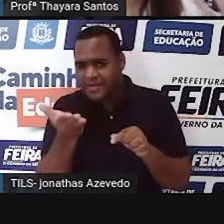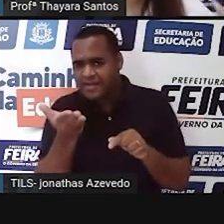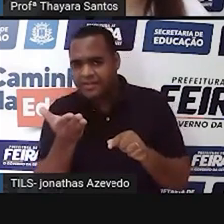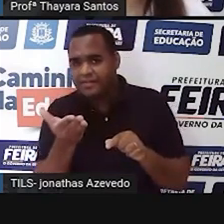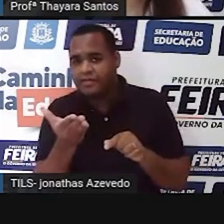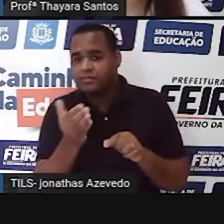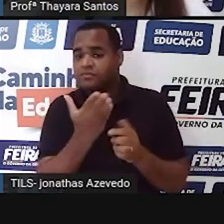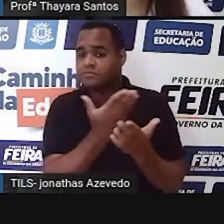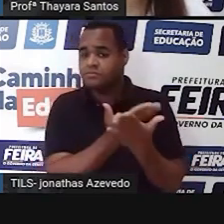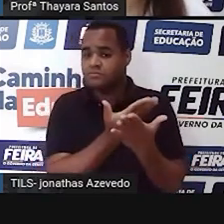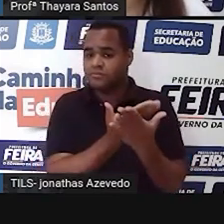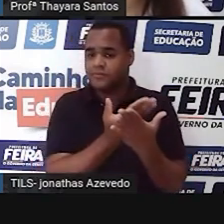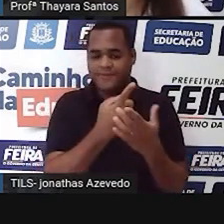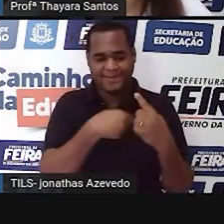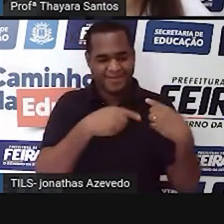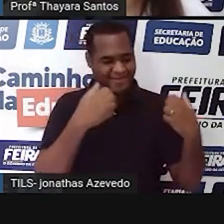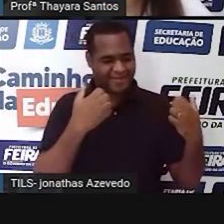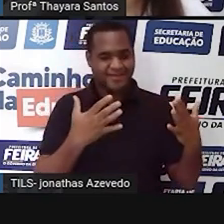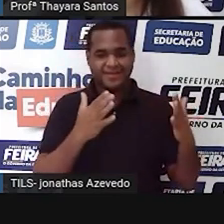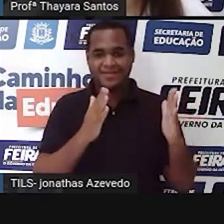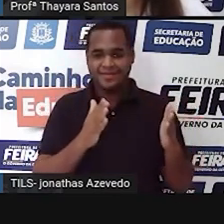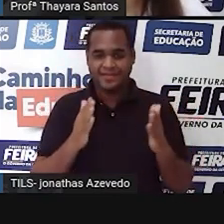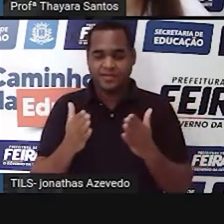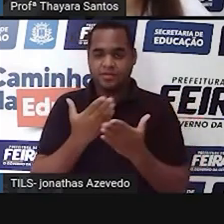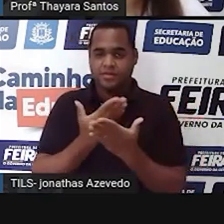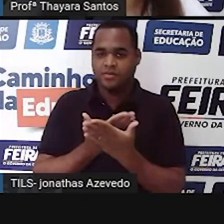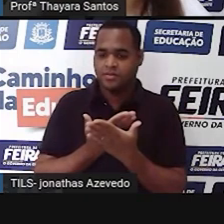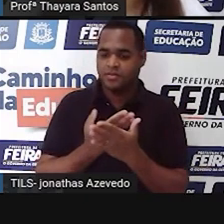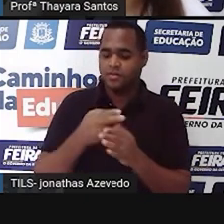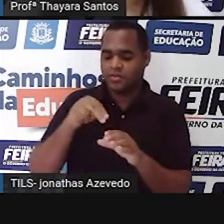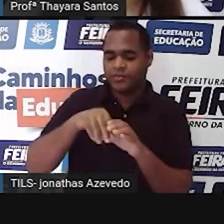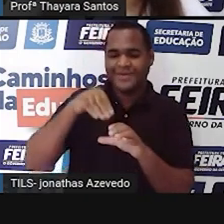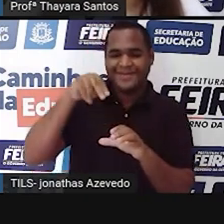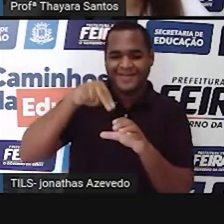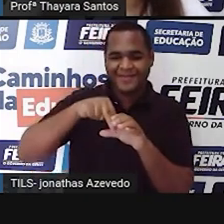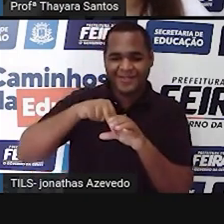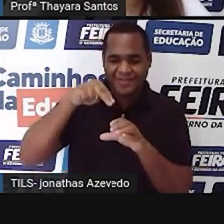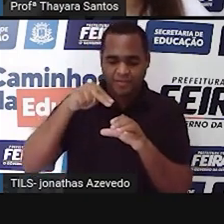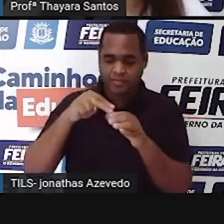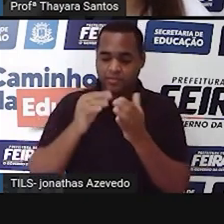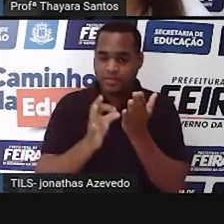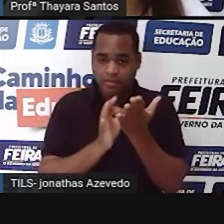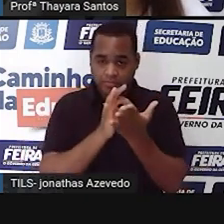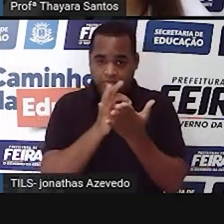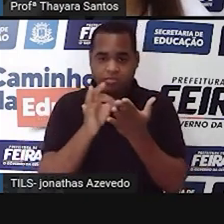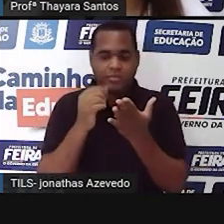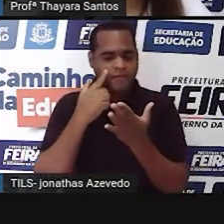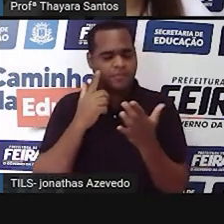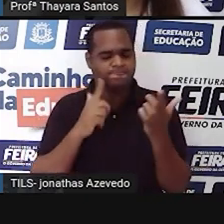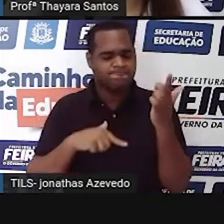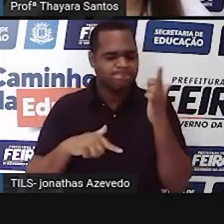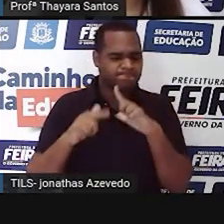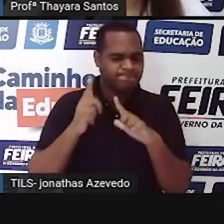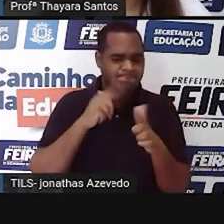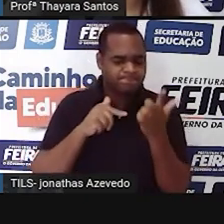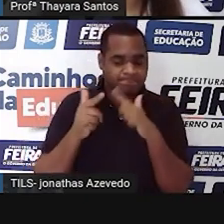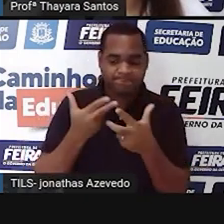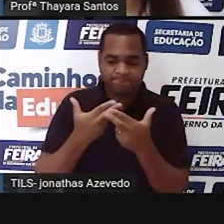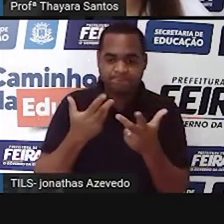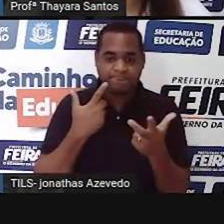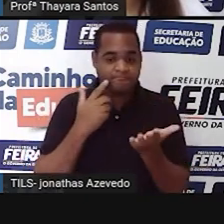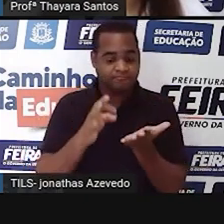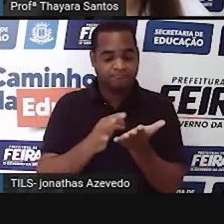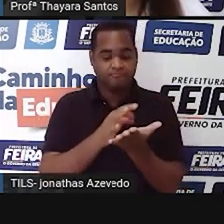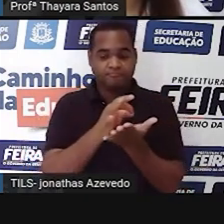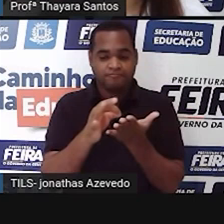Já estudaram nas séries anteriores. Isso daqui é o núcleo da célula. Então, a gente consegue enxergar a célula,